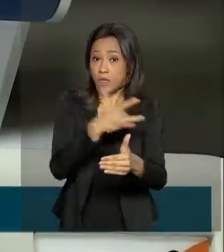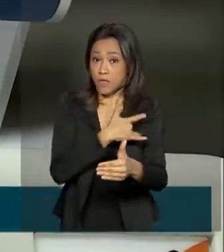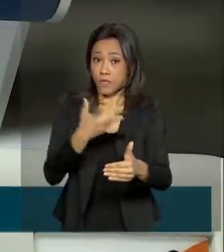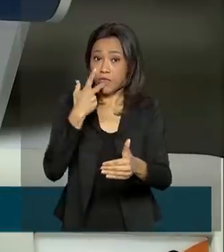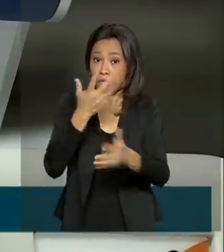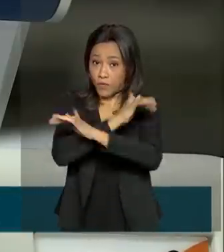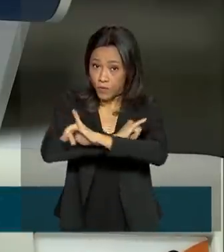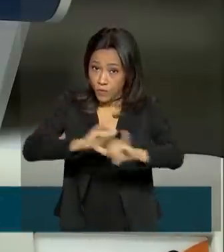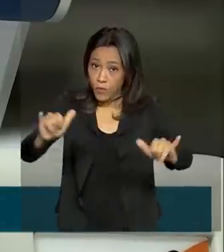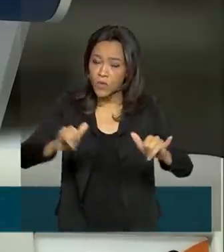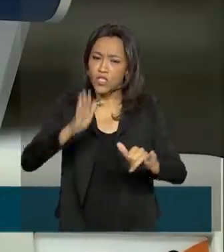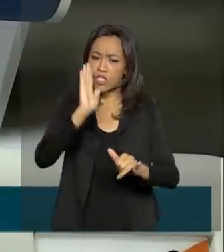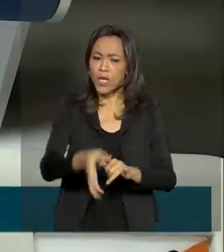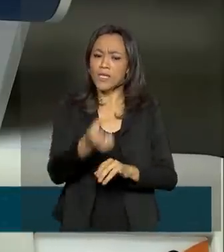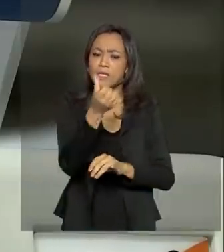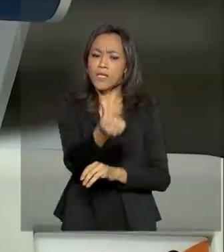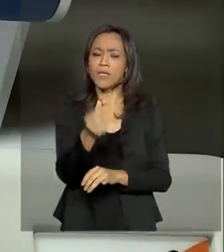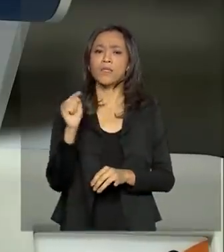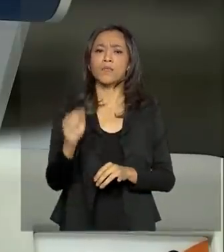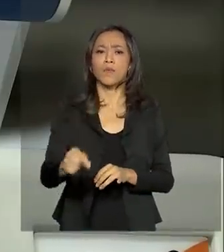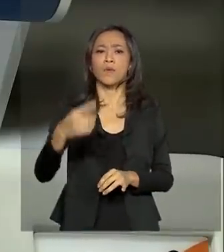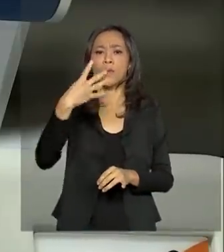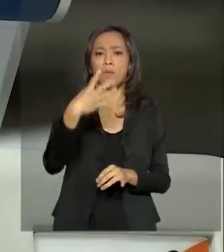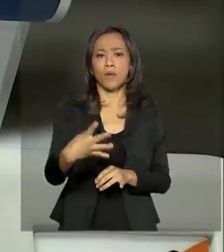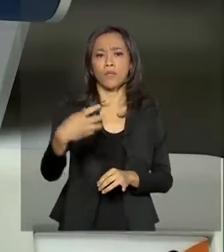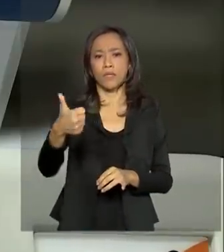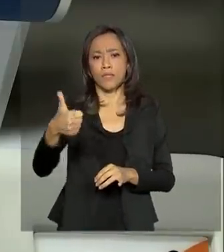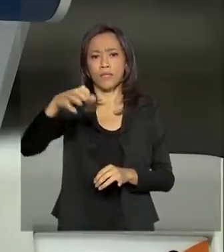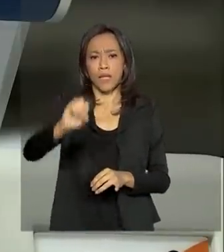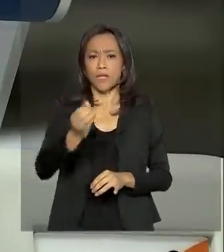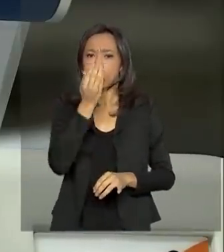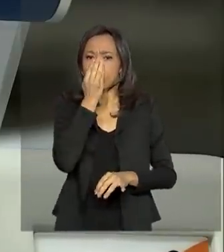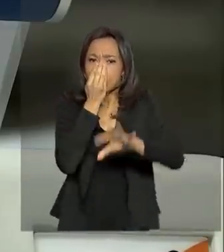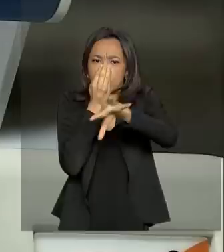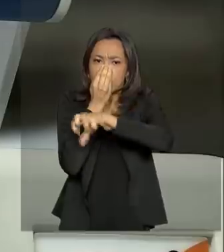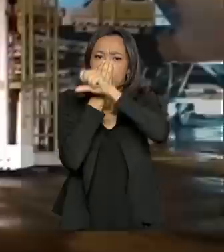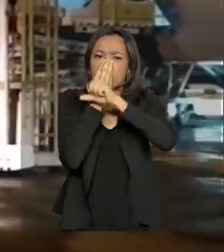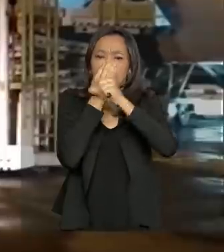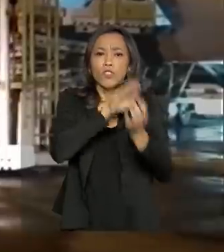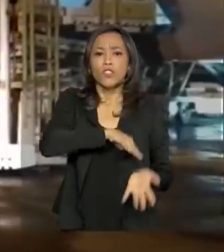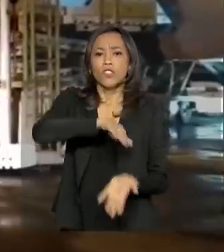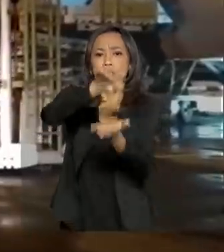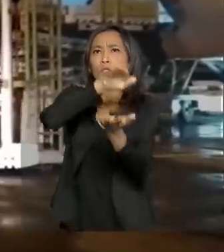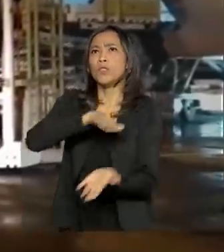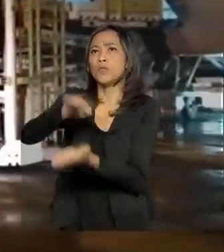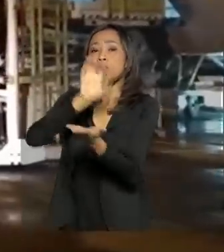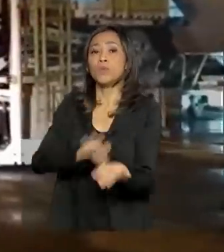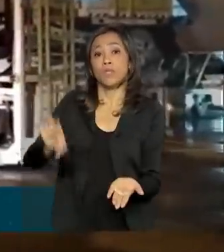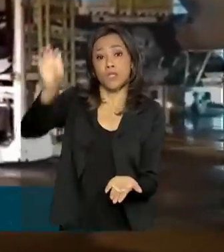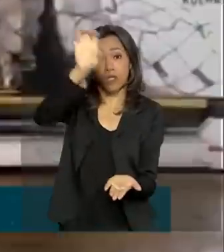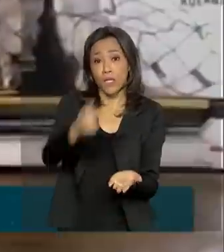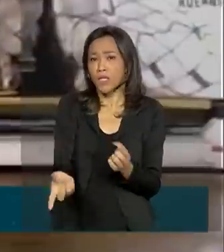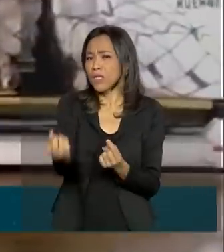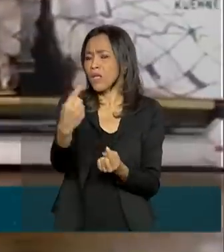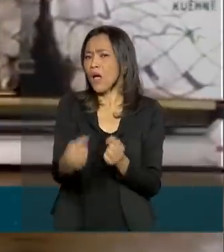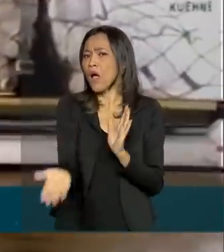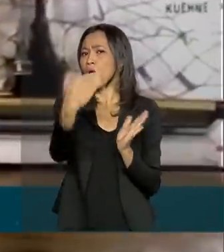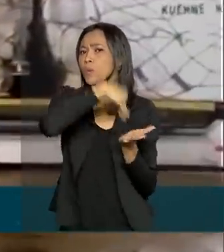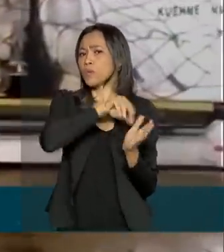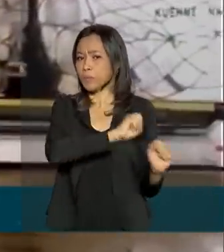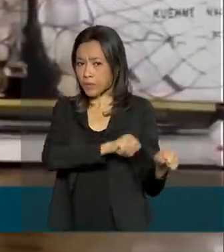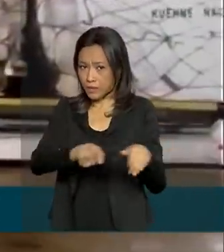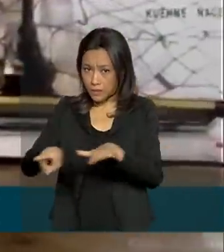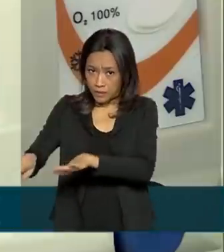distribuídos 6.410 ventiladores pulmonares para todos os estados. Somente na última semana, foram